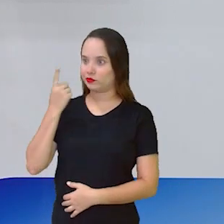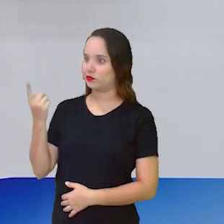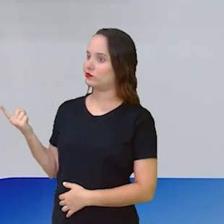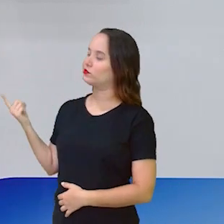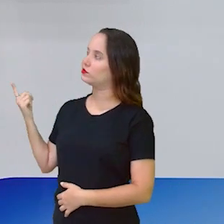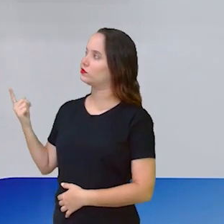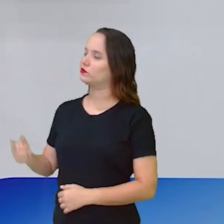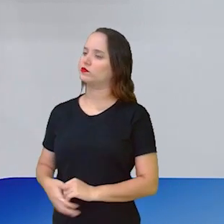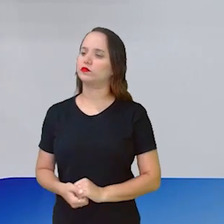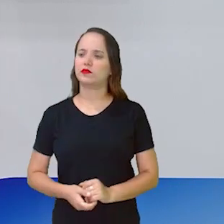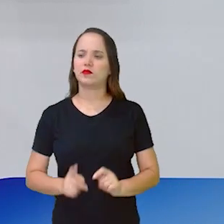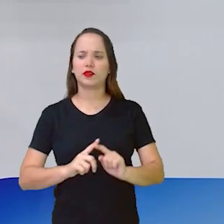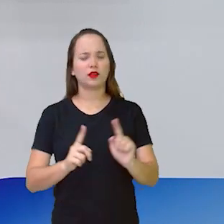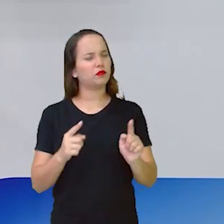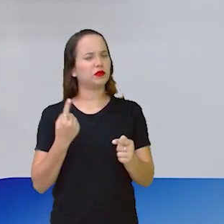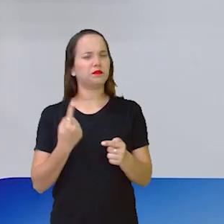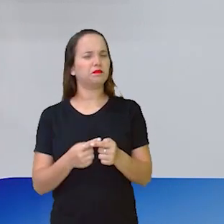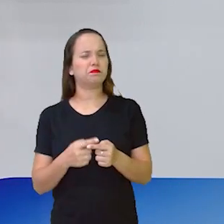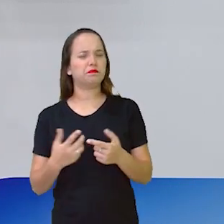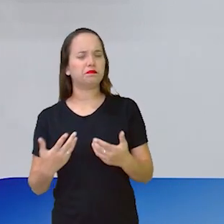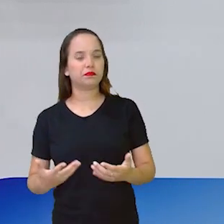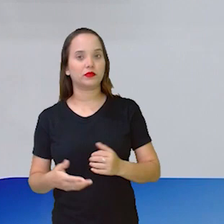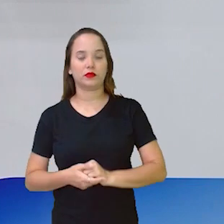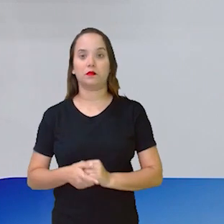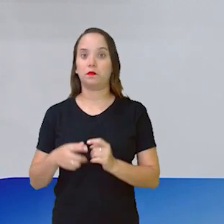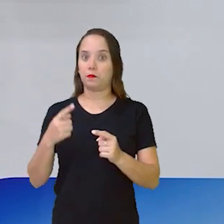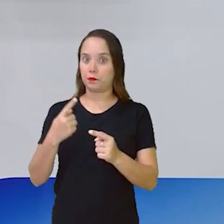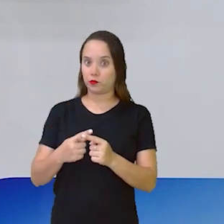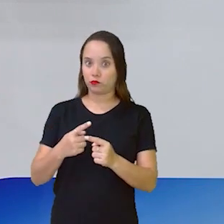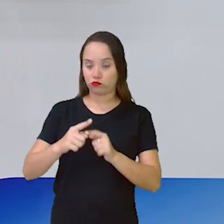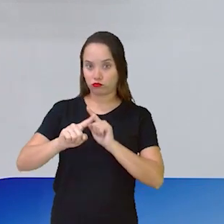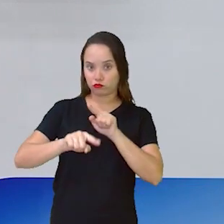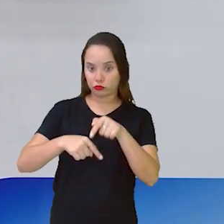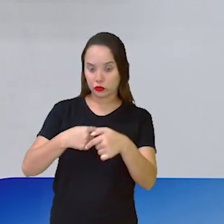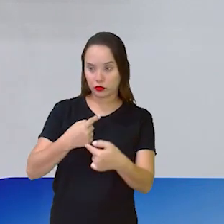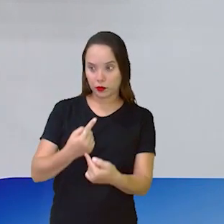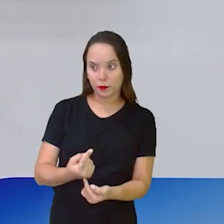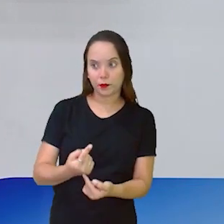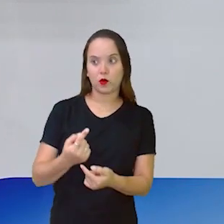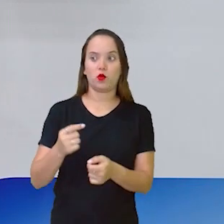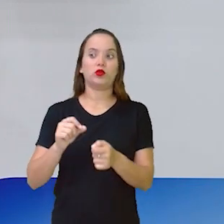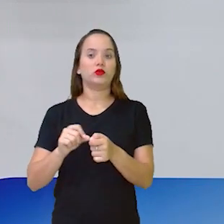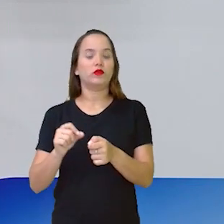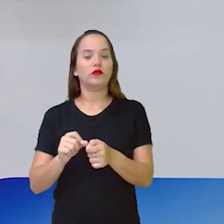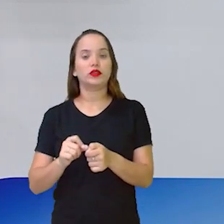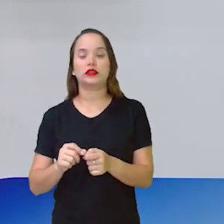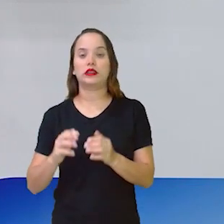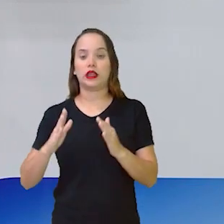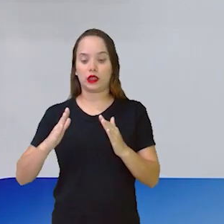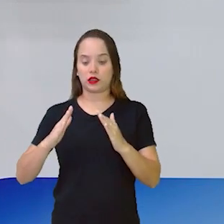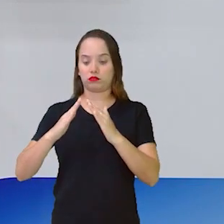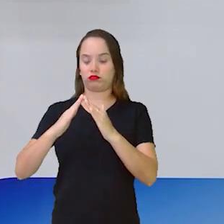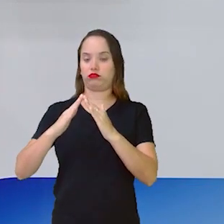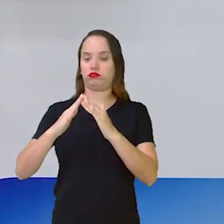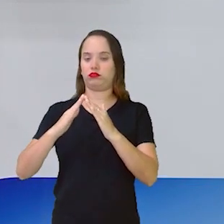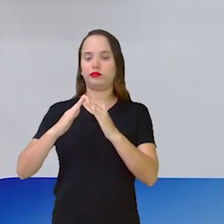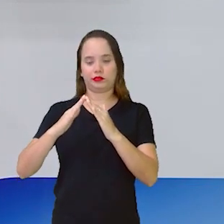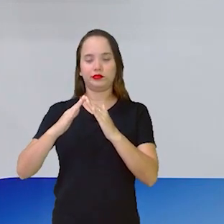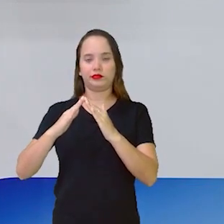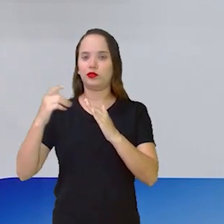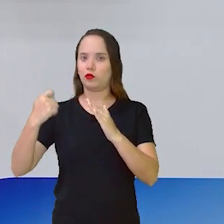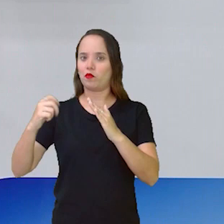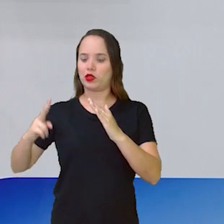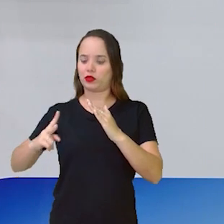Por quê? Porque depois desse recorte, aí a gente vai fazer essa pontinha aqui, ó. Essa